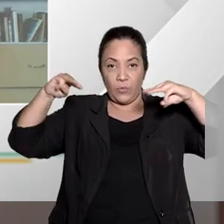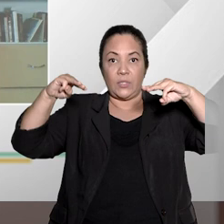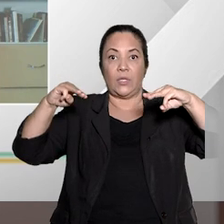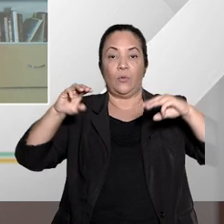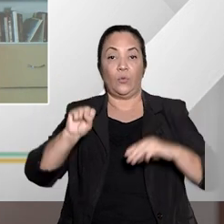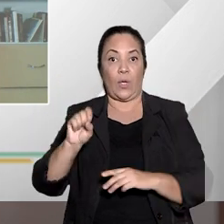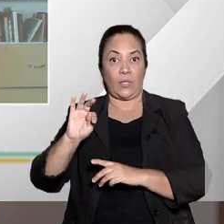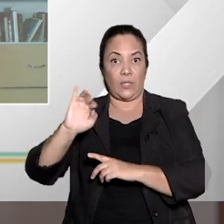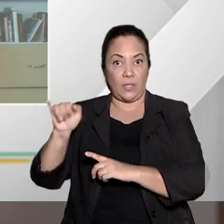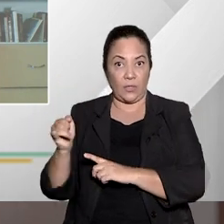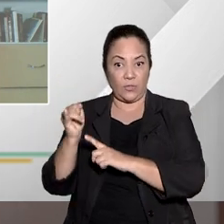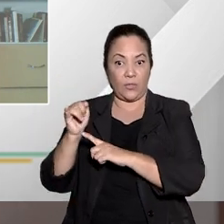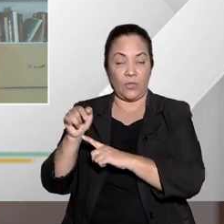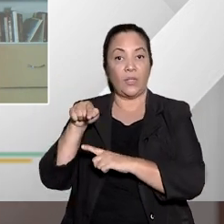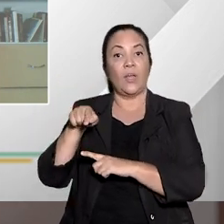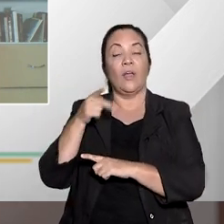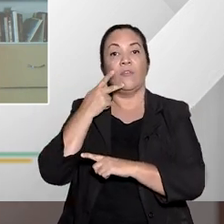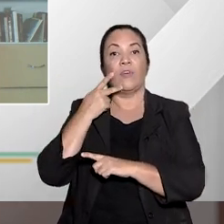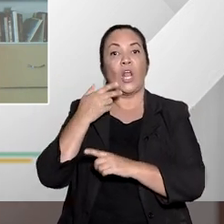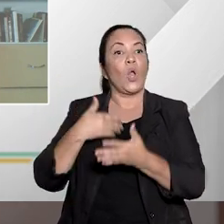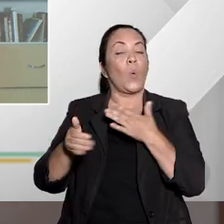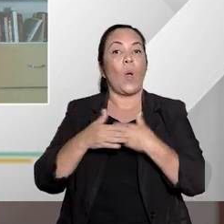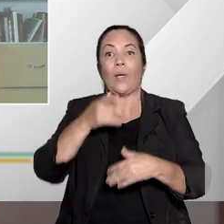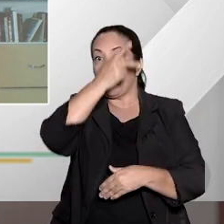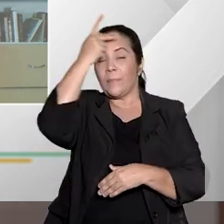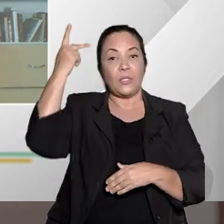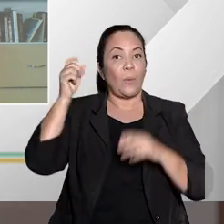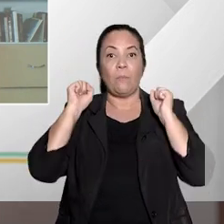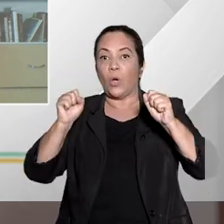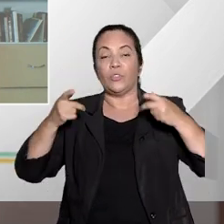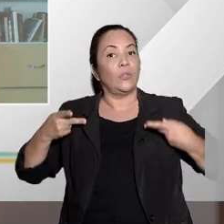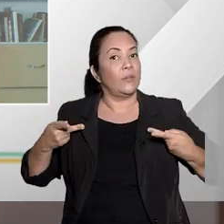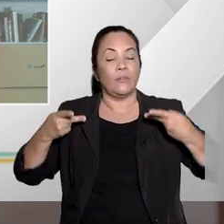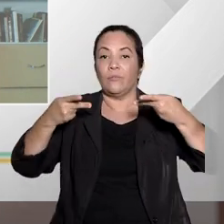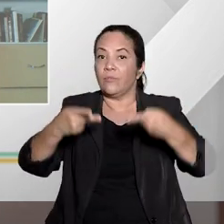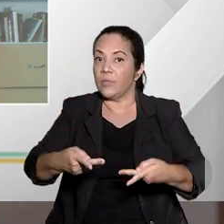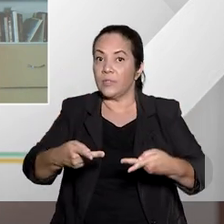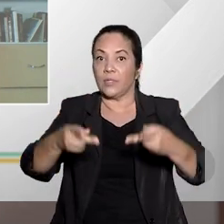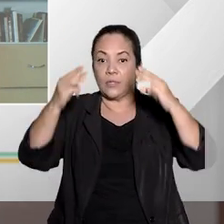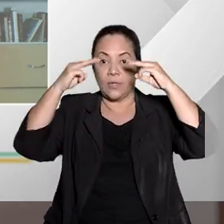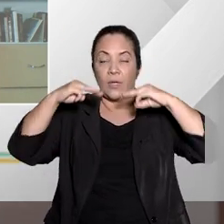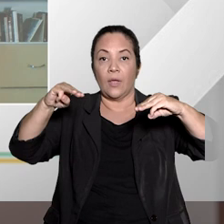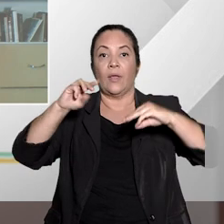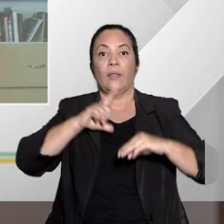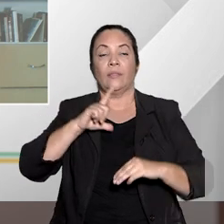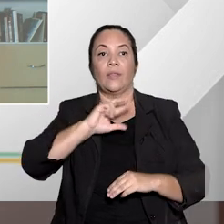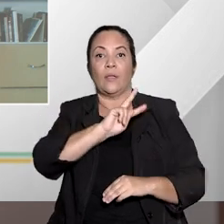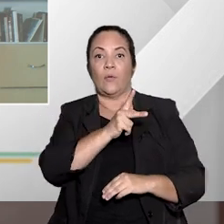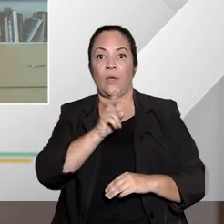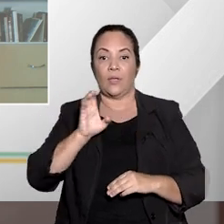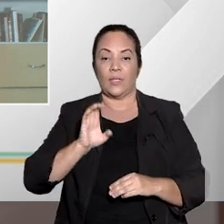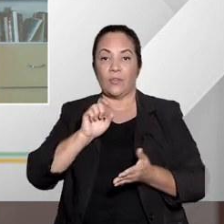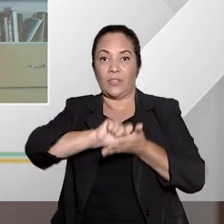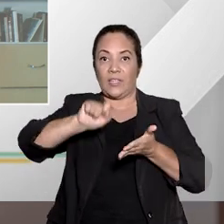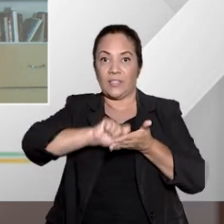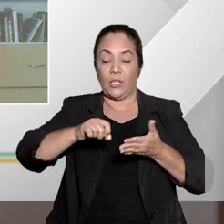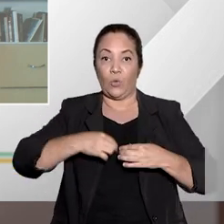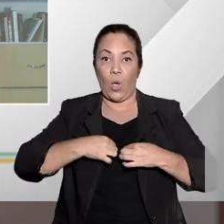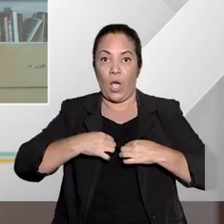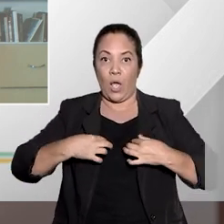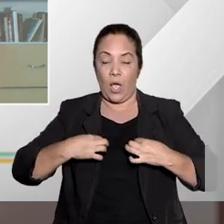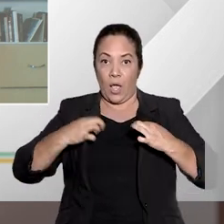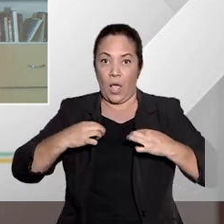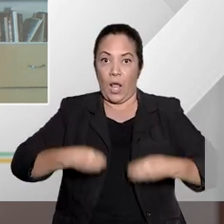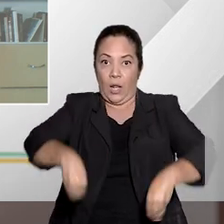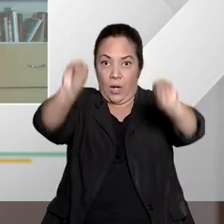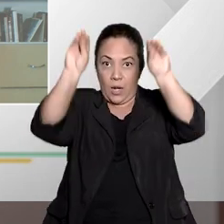STJ, que qualquer pessoa pode visitar, nós temos exposto aí um HC escrito em lençol de um preso que